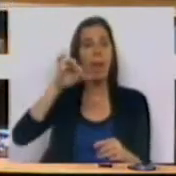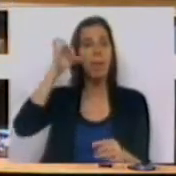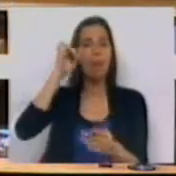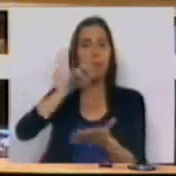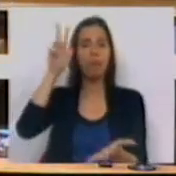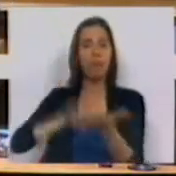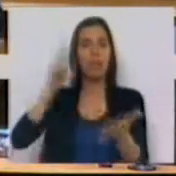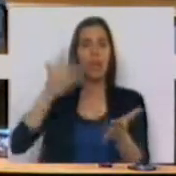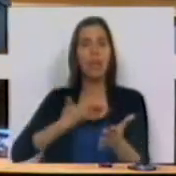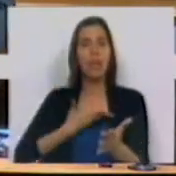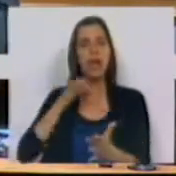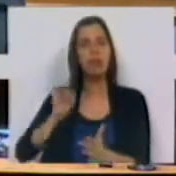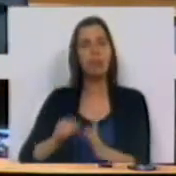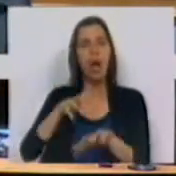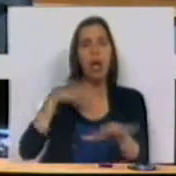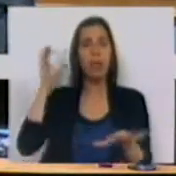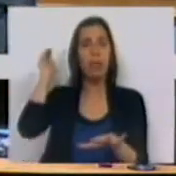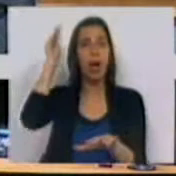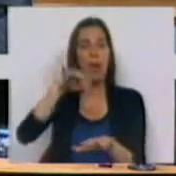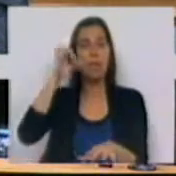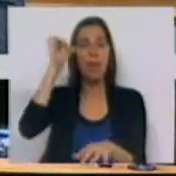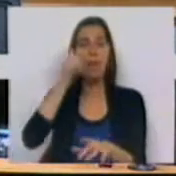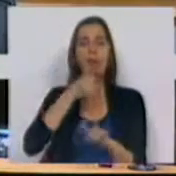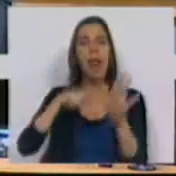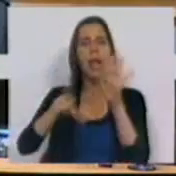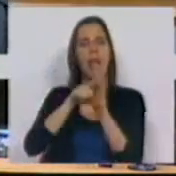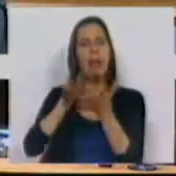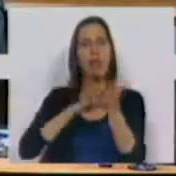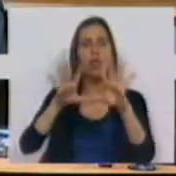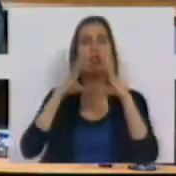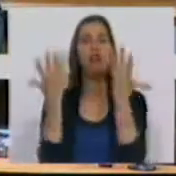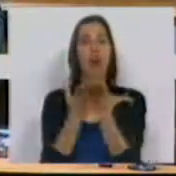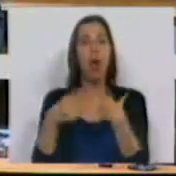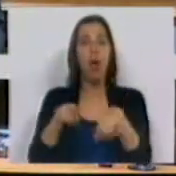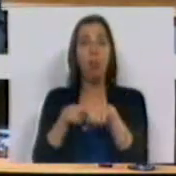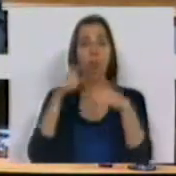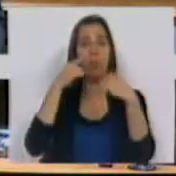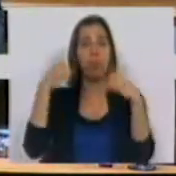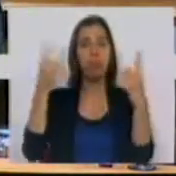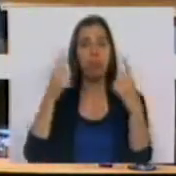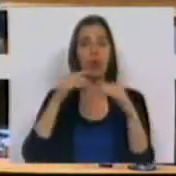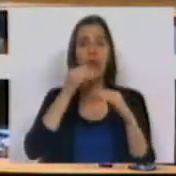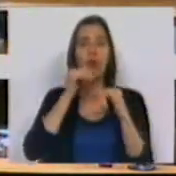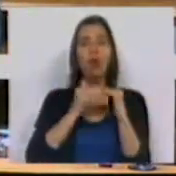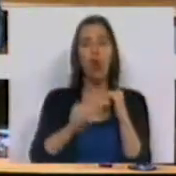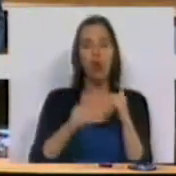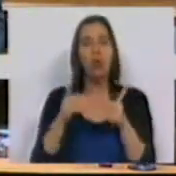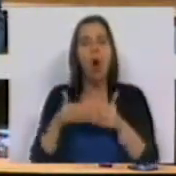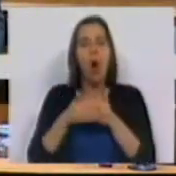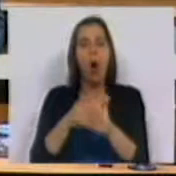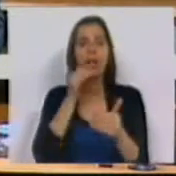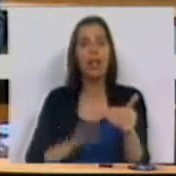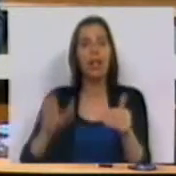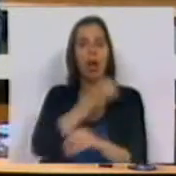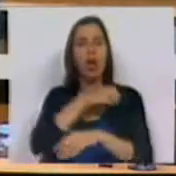não promulgou o decreto da Assembleia da República que estabelece a Lei de Bases Gerais da Política Pública de Solos, do ordenamento do